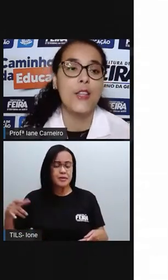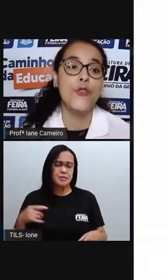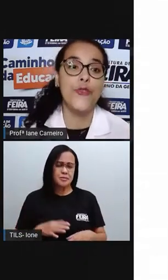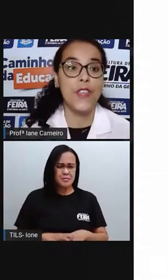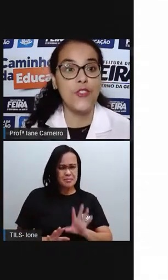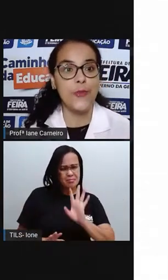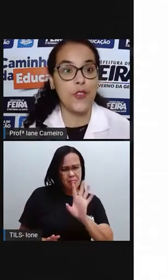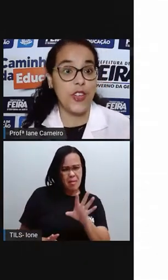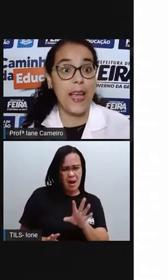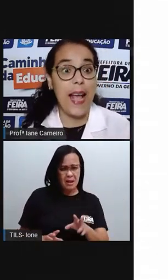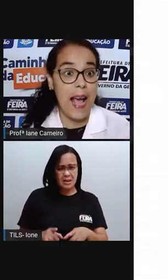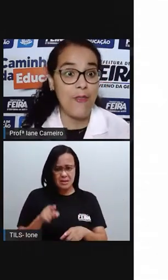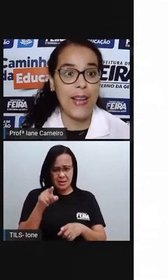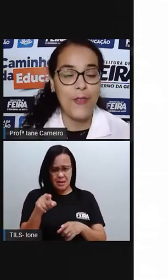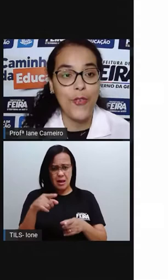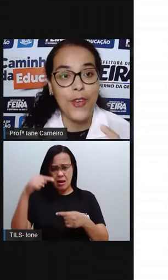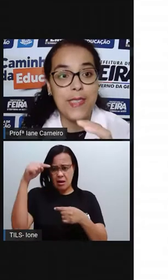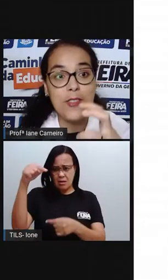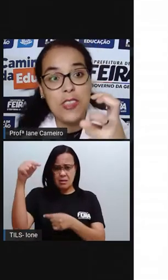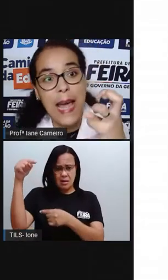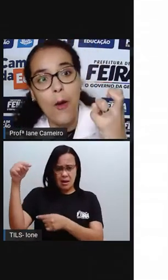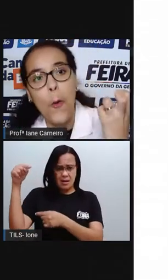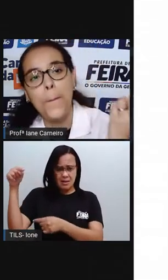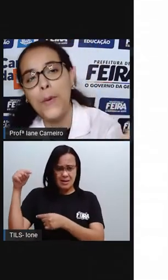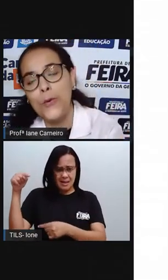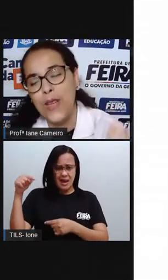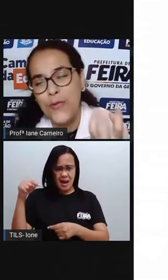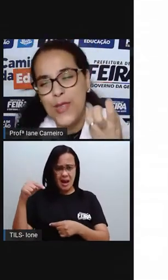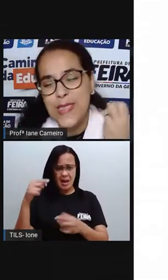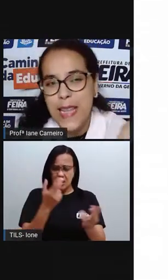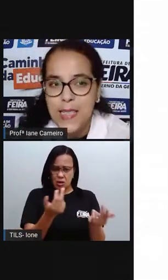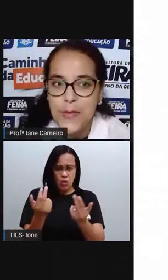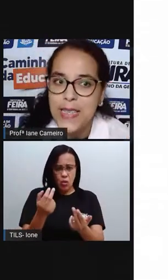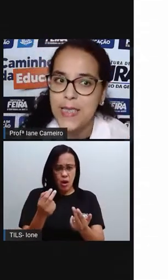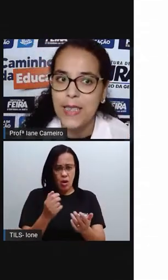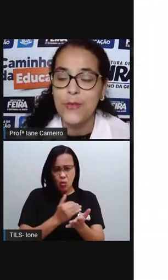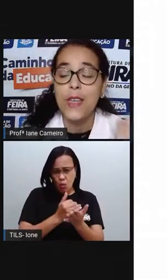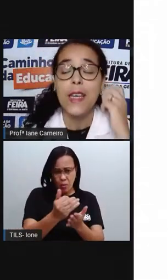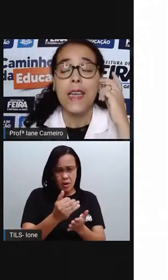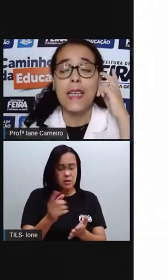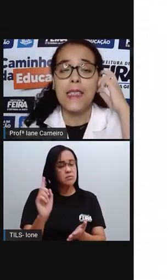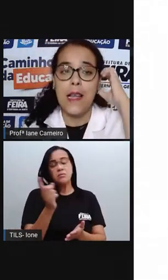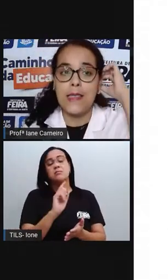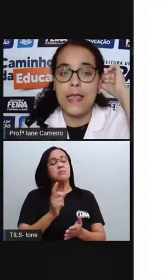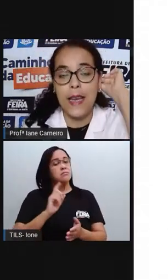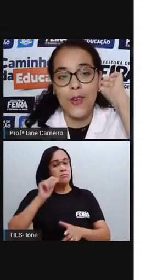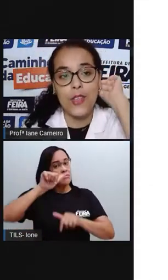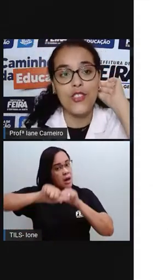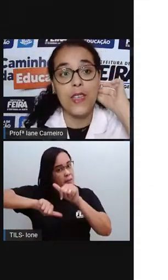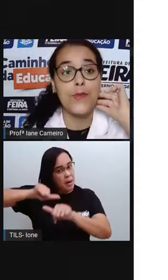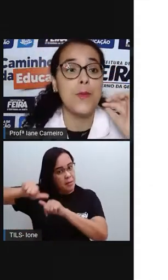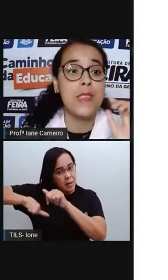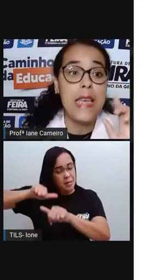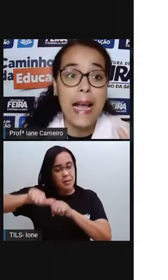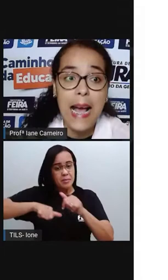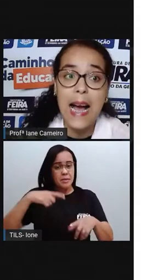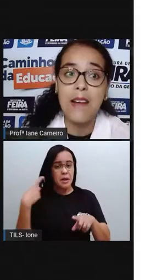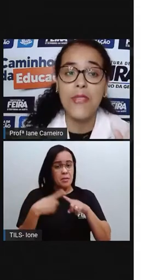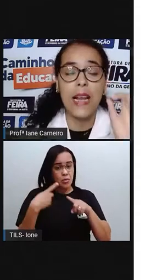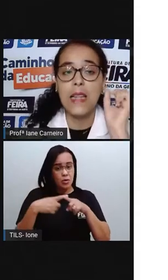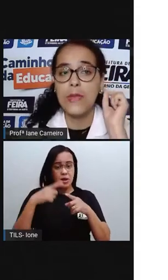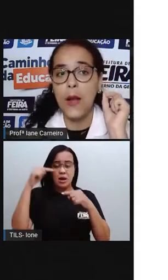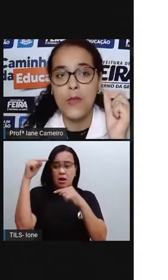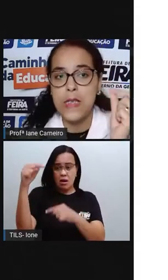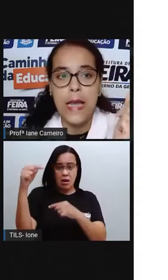no vídeo mostra que a garrafa foi se decompondo, ela foi se desfazendo. E nas aulas anteriores nós vimos que a